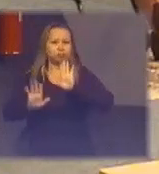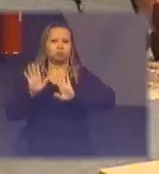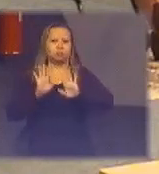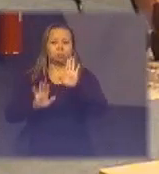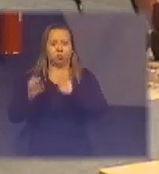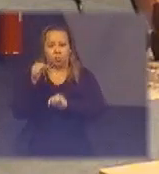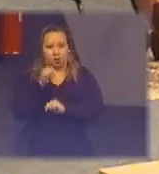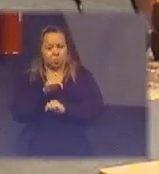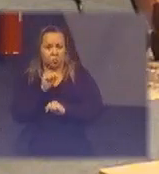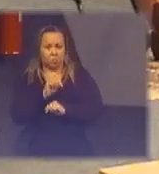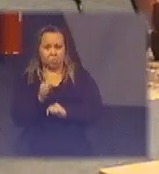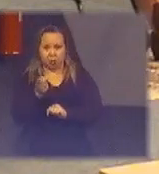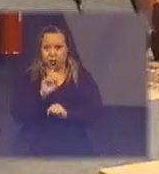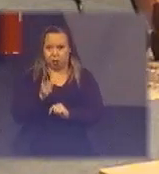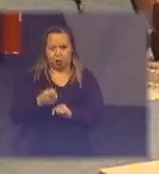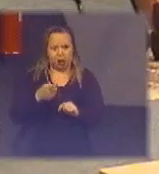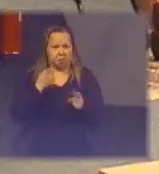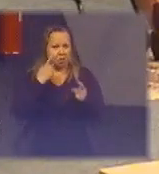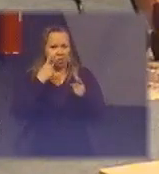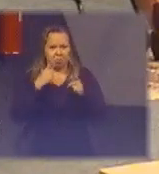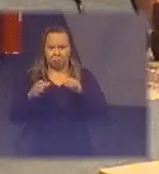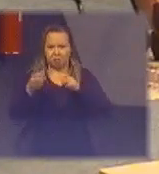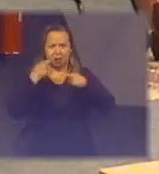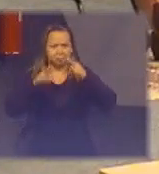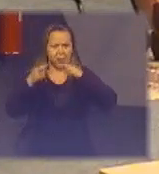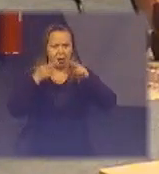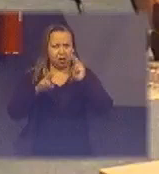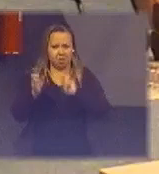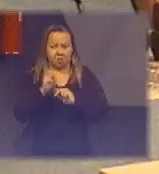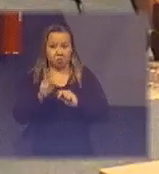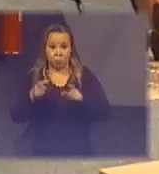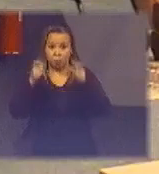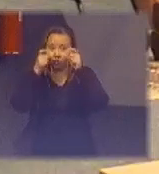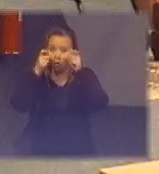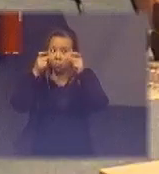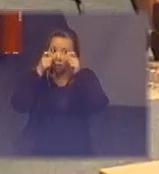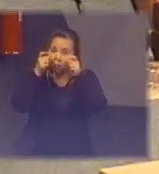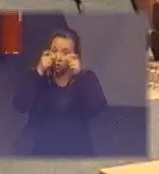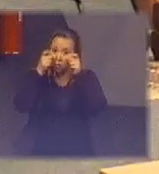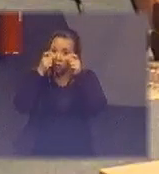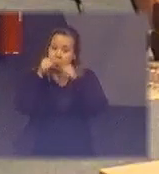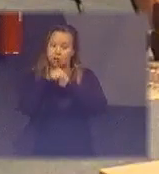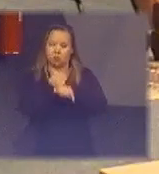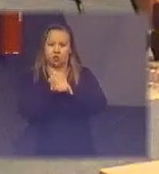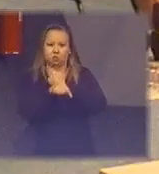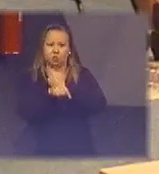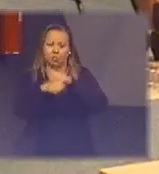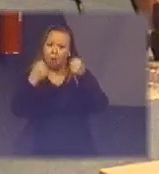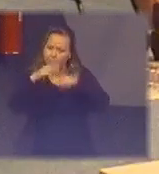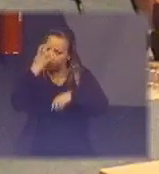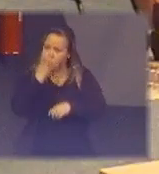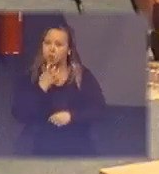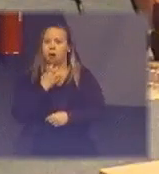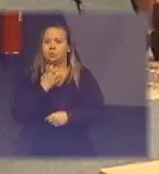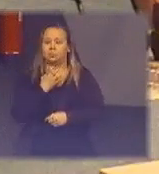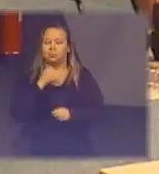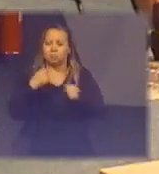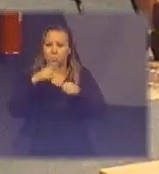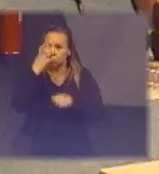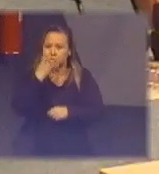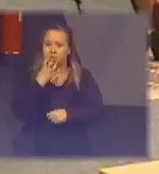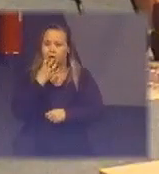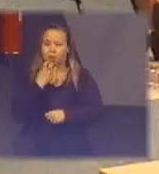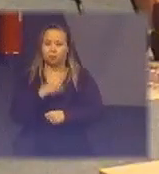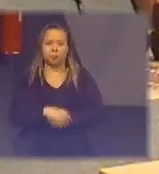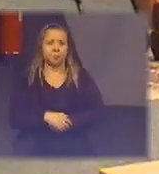não é uma choradeira é só um alerta de como que a gente faz algo sério porque a fiscalização realmente não